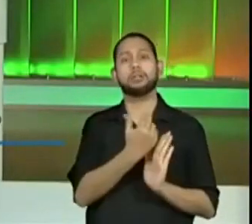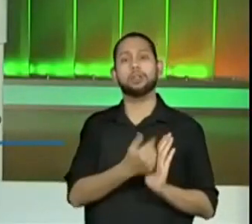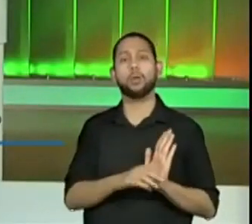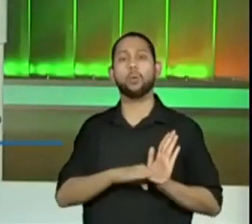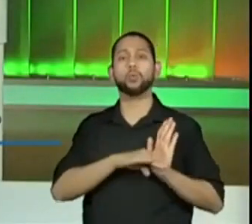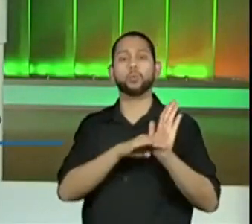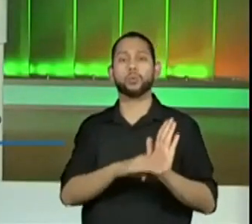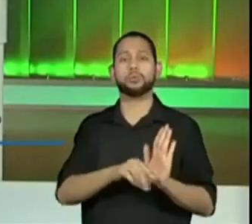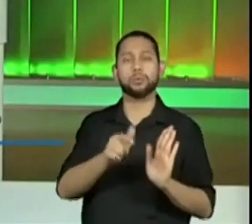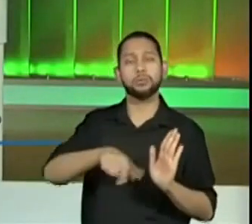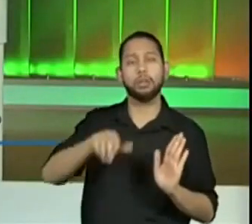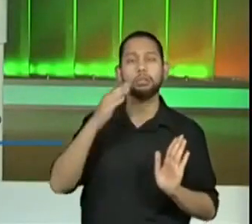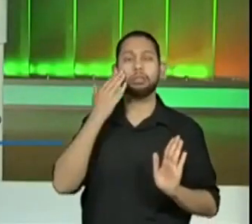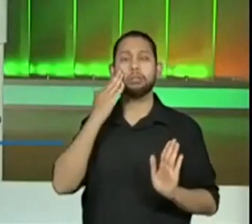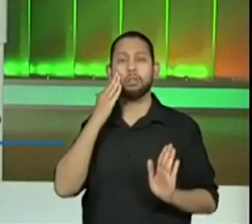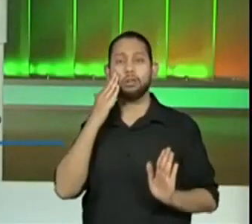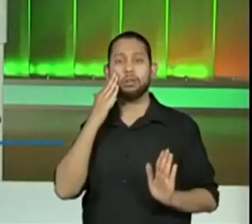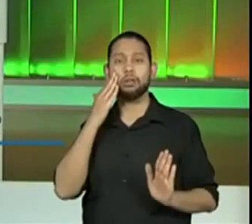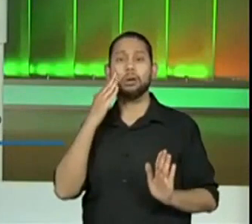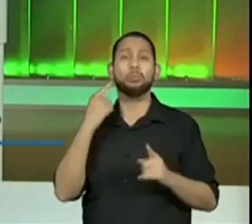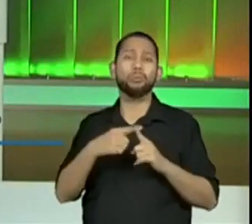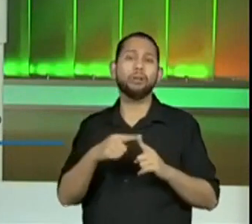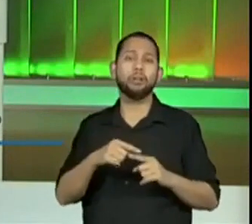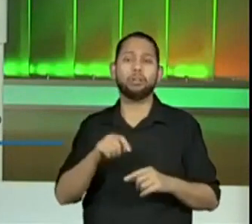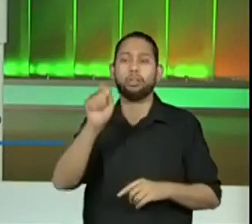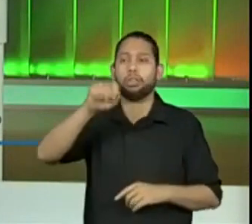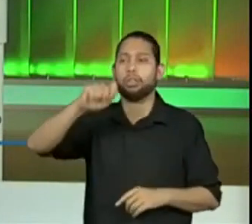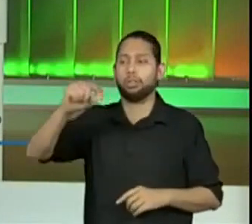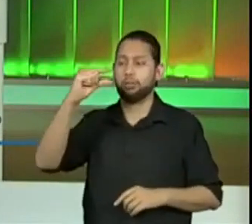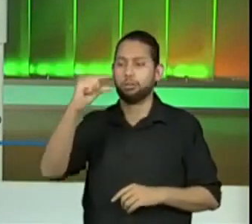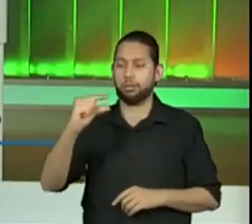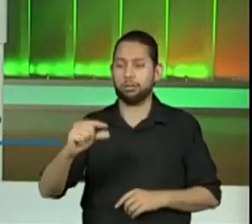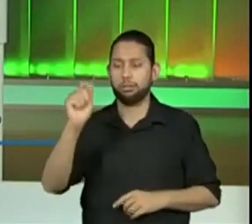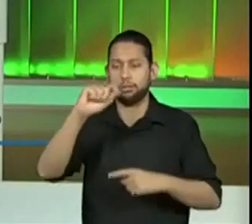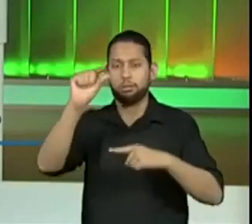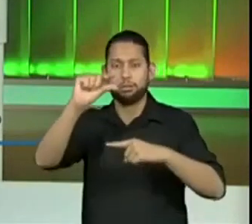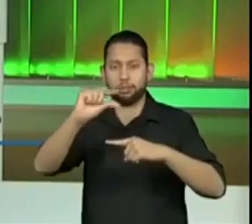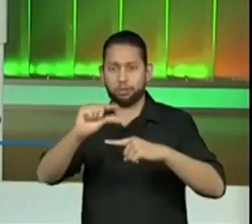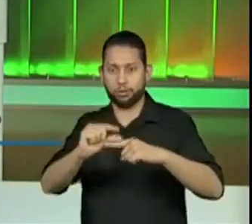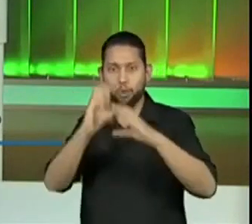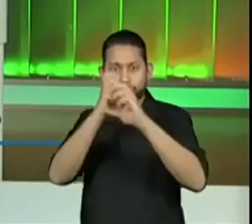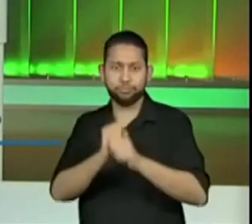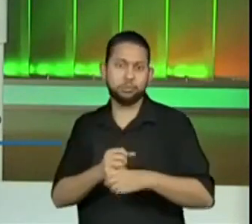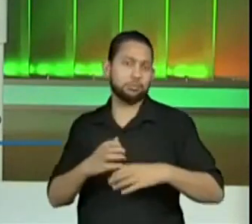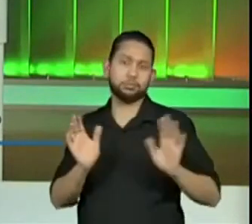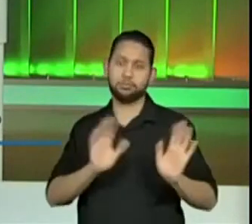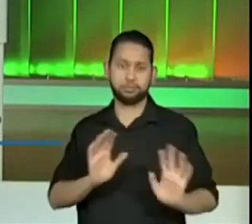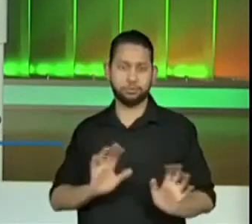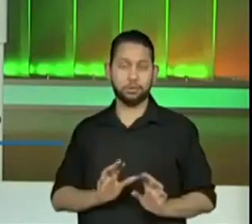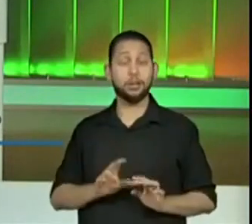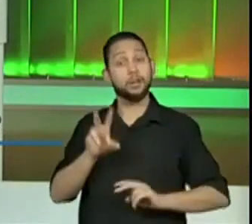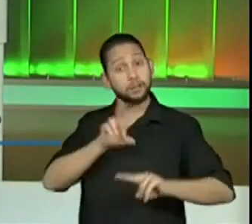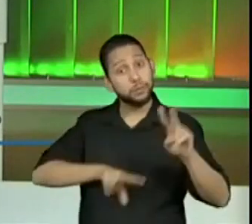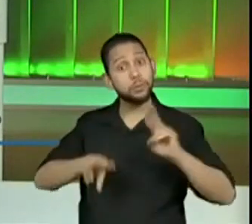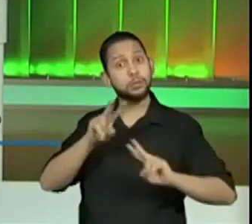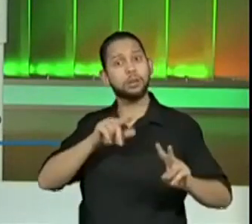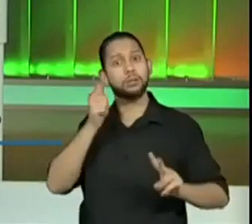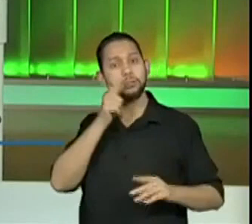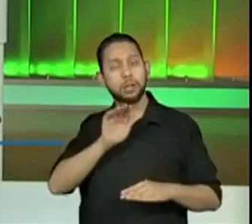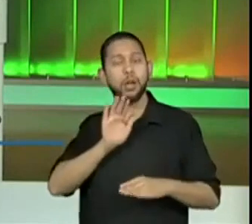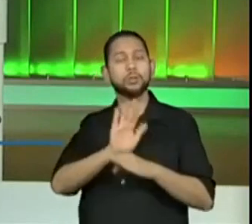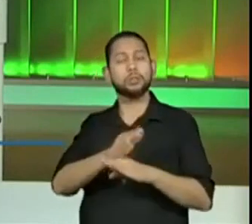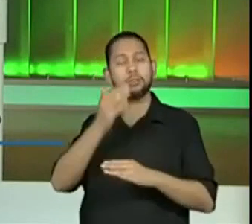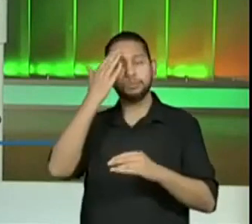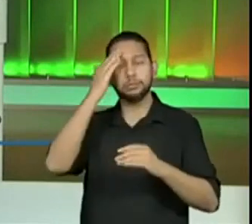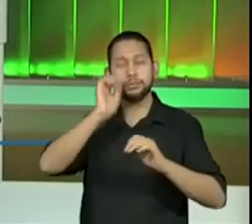partilha desigual através do algoritmo. E, às vezes, a gente se apoiar através das imagens é muito importante